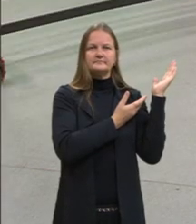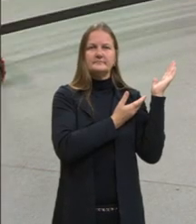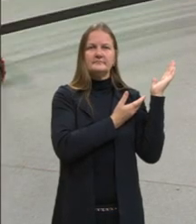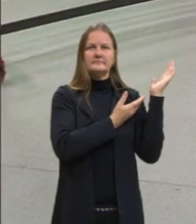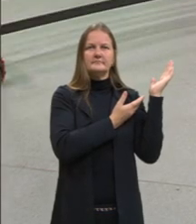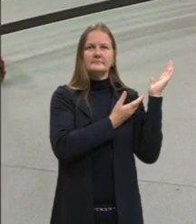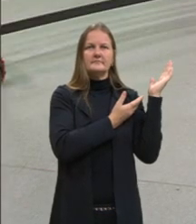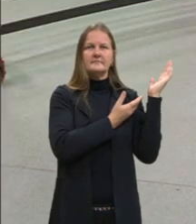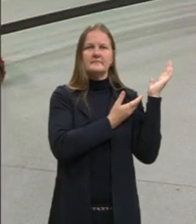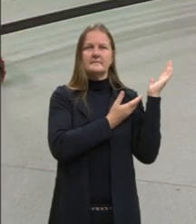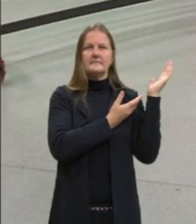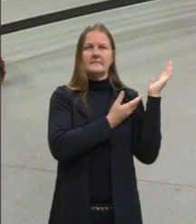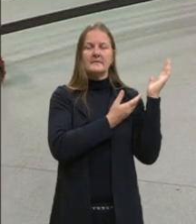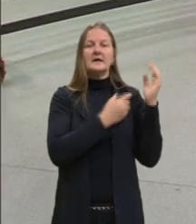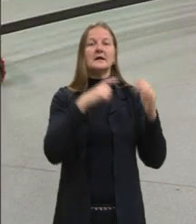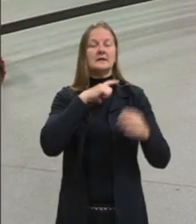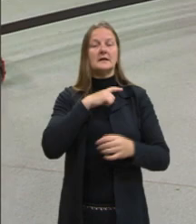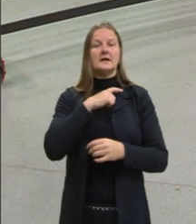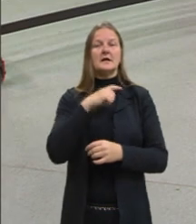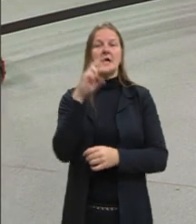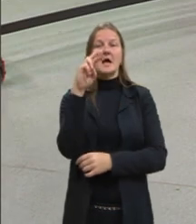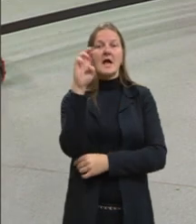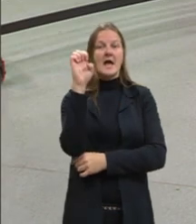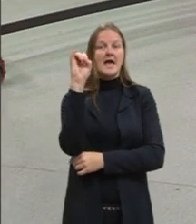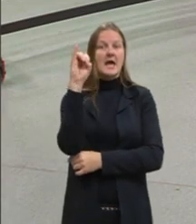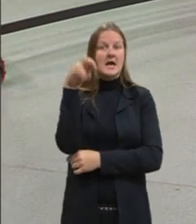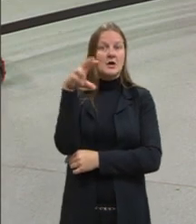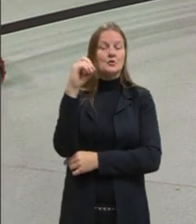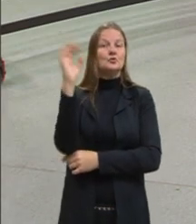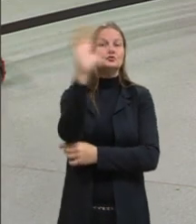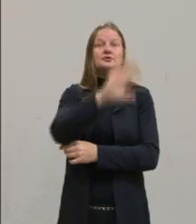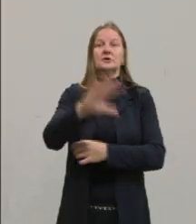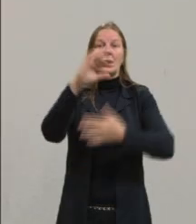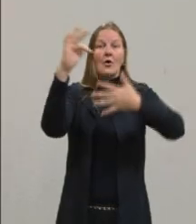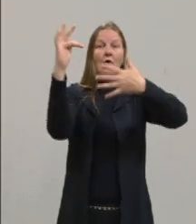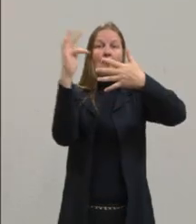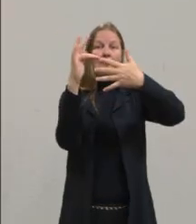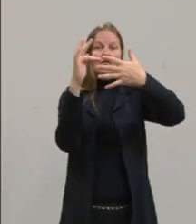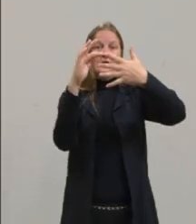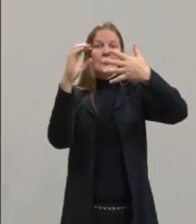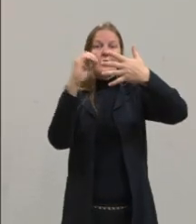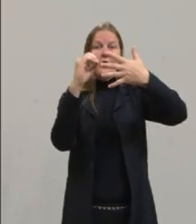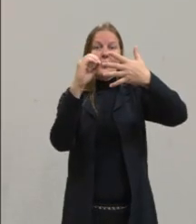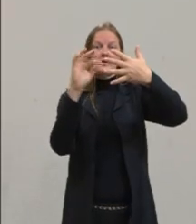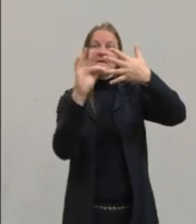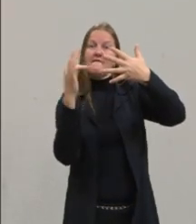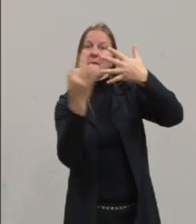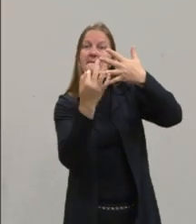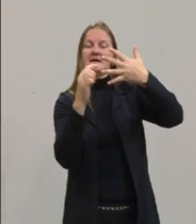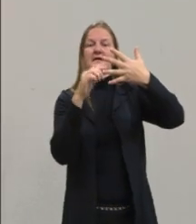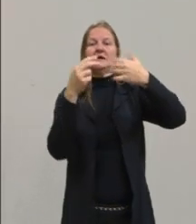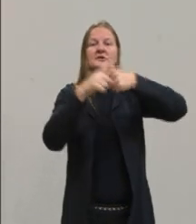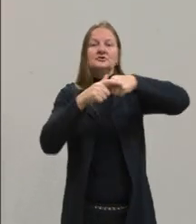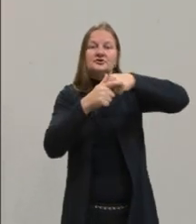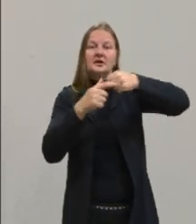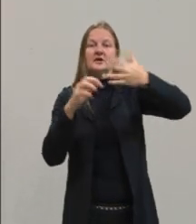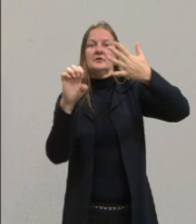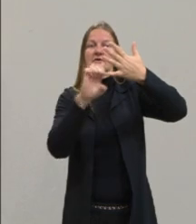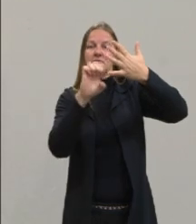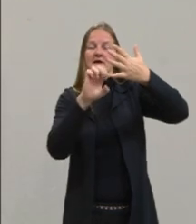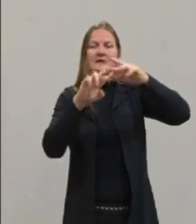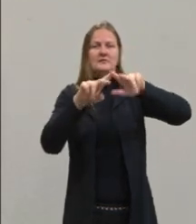Temos reino, filo, classe, ordem, família, gênero e espécie,